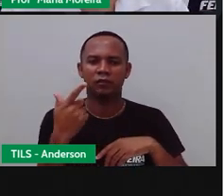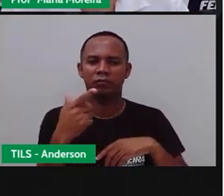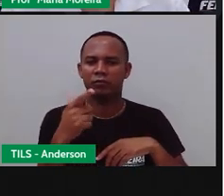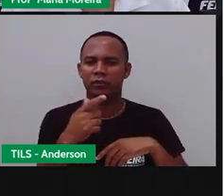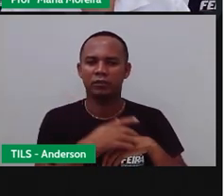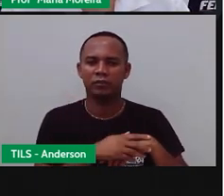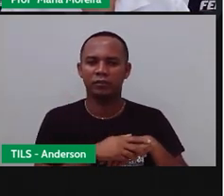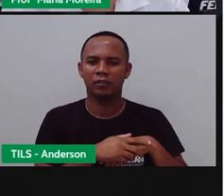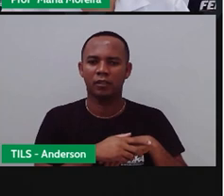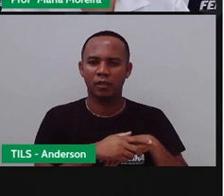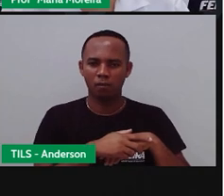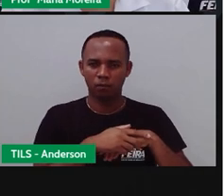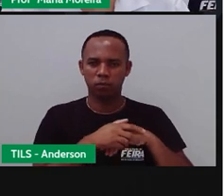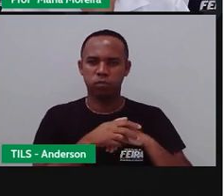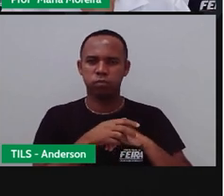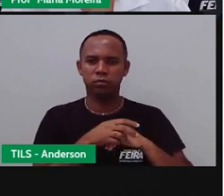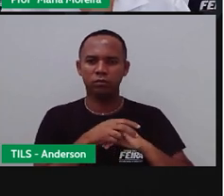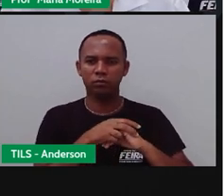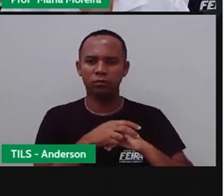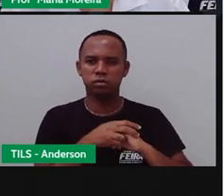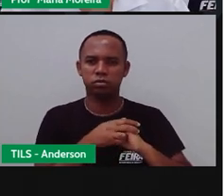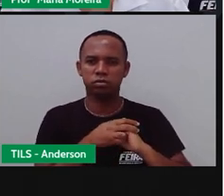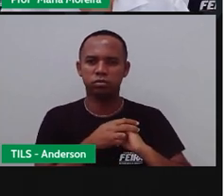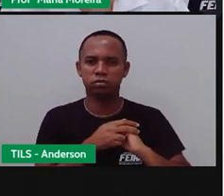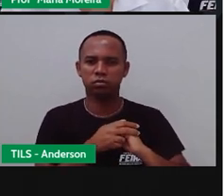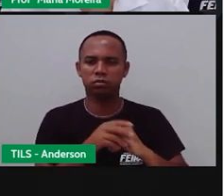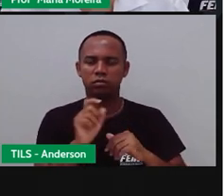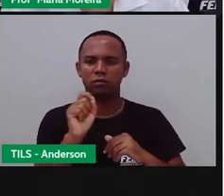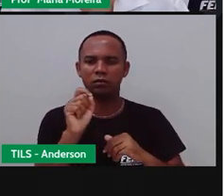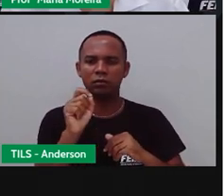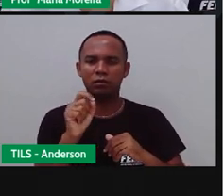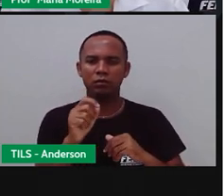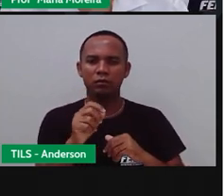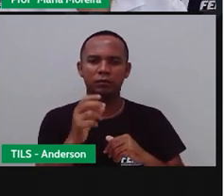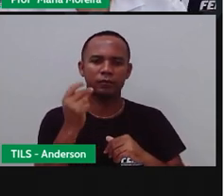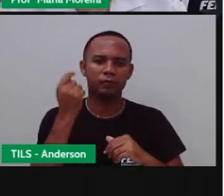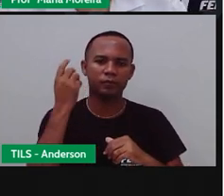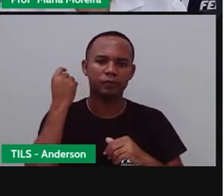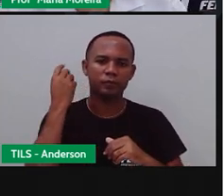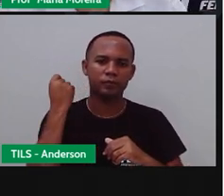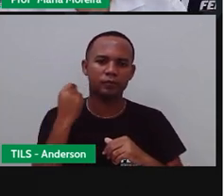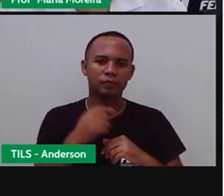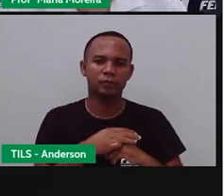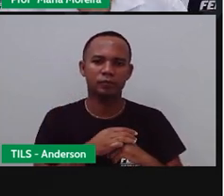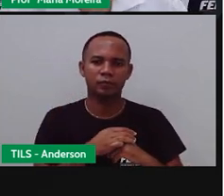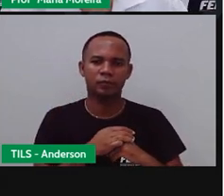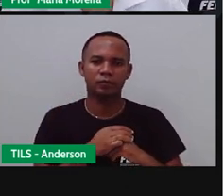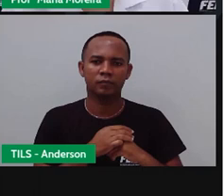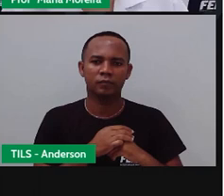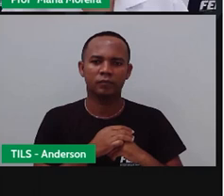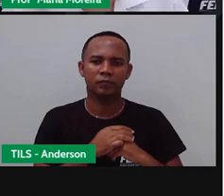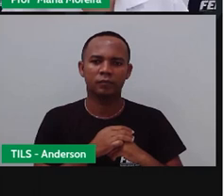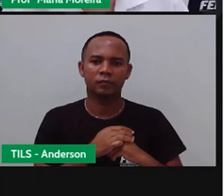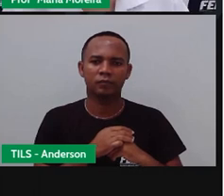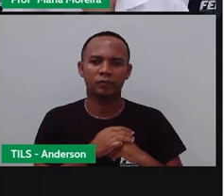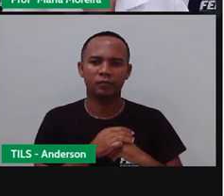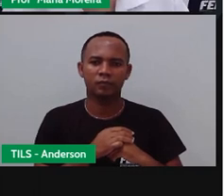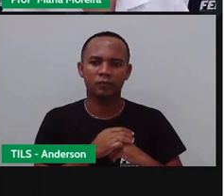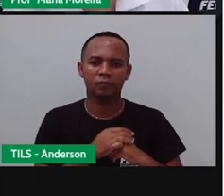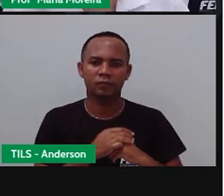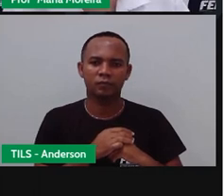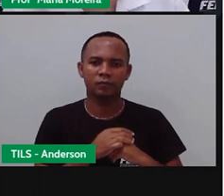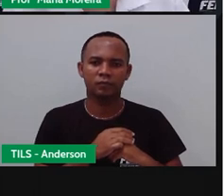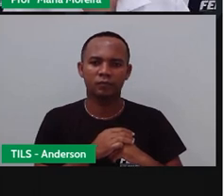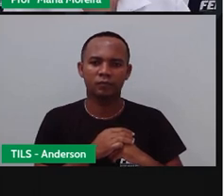Zigue, não é isso? Mas esse aqui, que era antigamente o Habibis, ele não, é o Habibis aqui? Não, eu tô vendo ao contrário, aqui é o